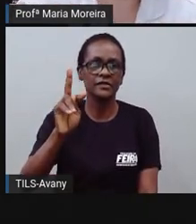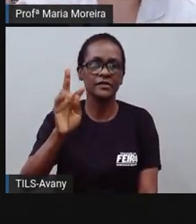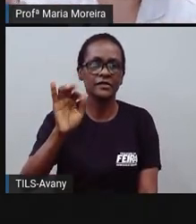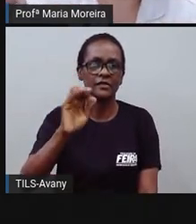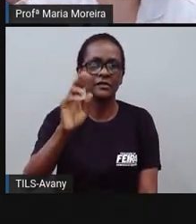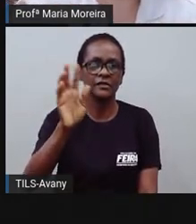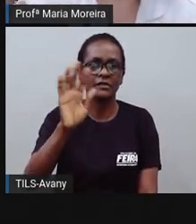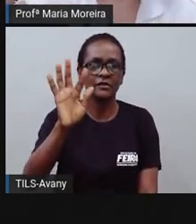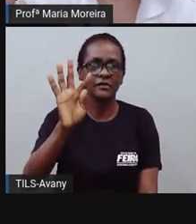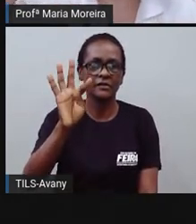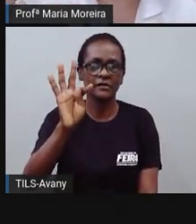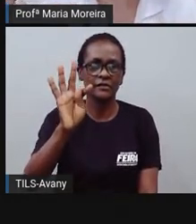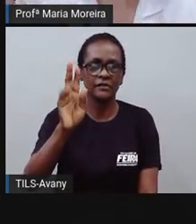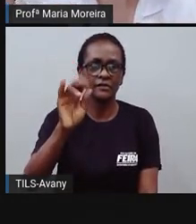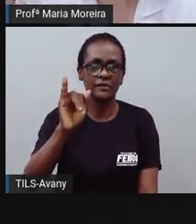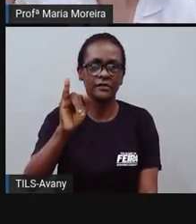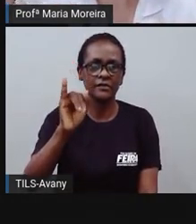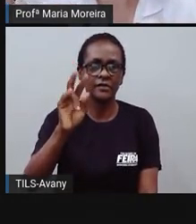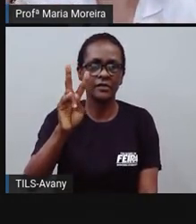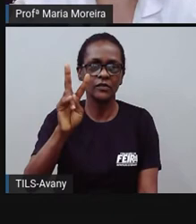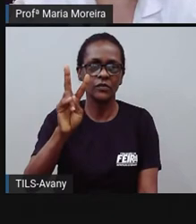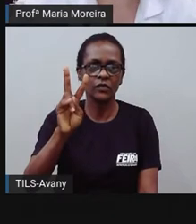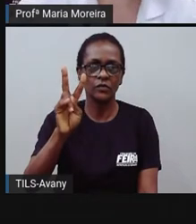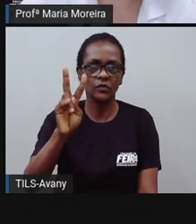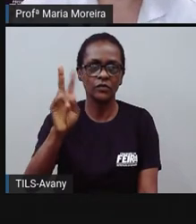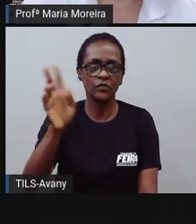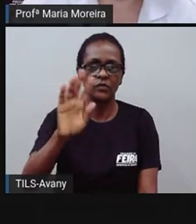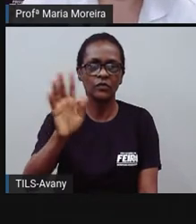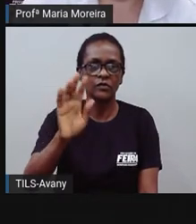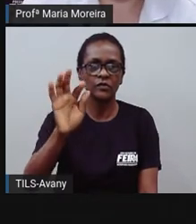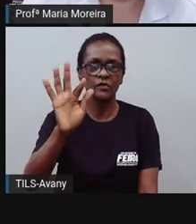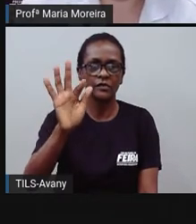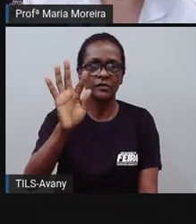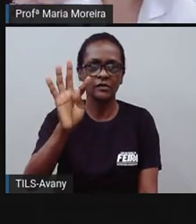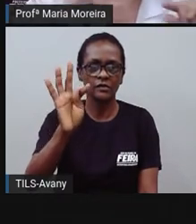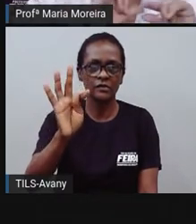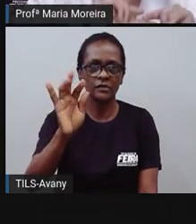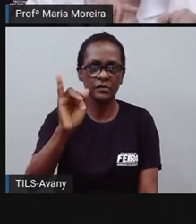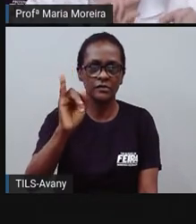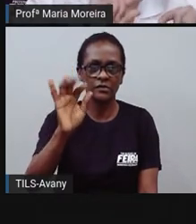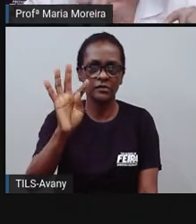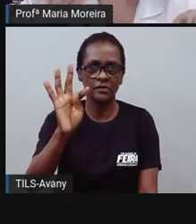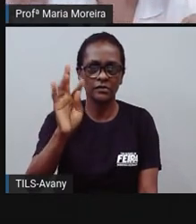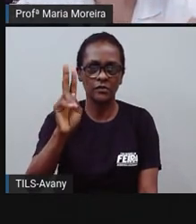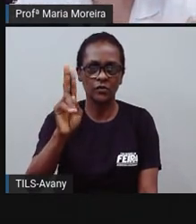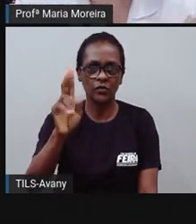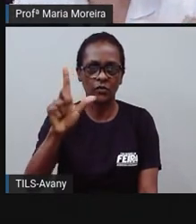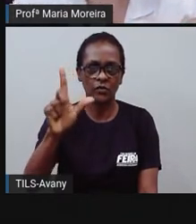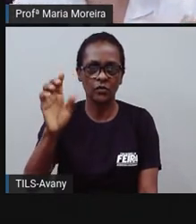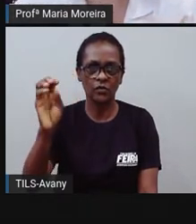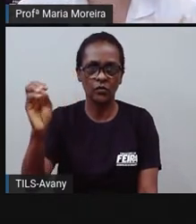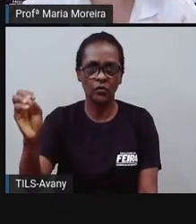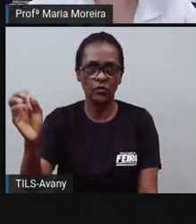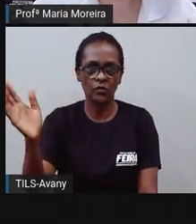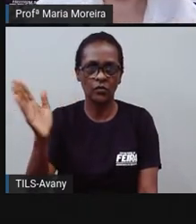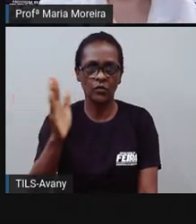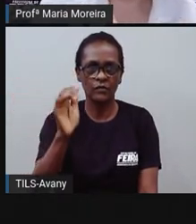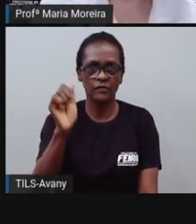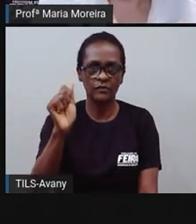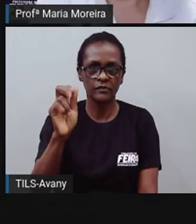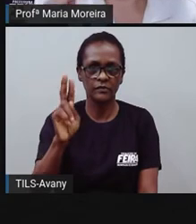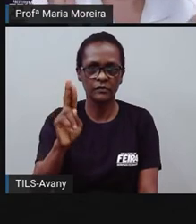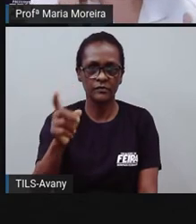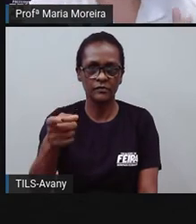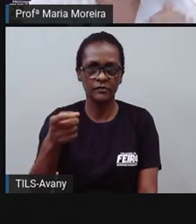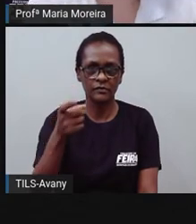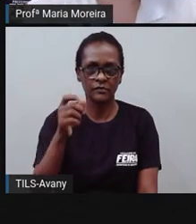premiados com os melhores da Bahia. Aí embaixo tem de acordo, não, não, não, aí vai estar assim embaixo.